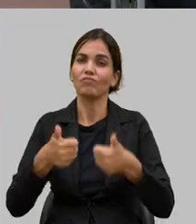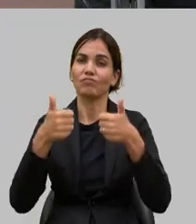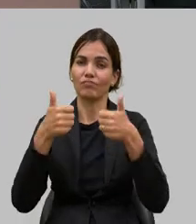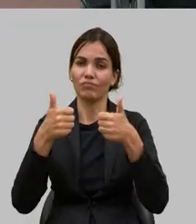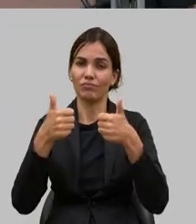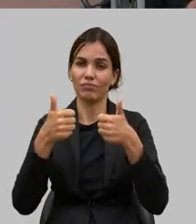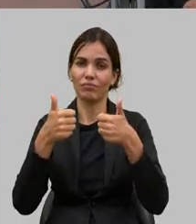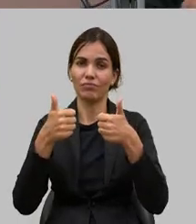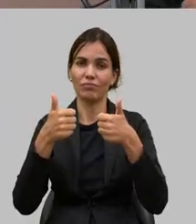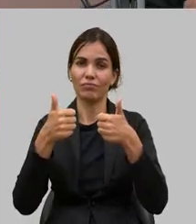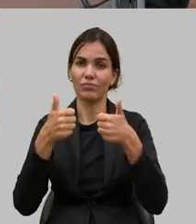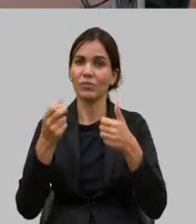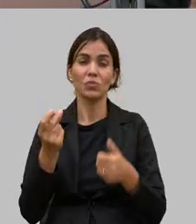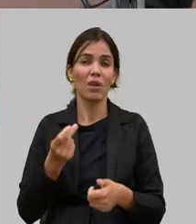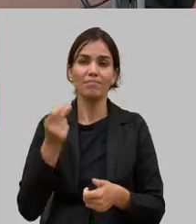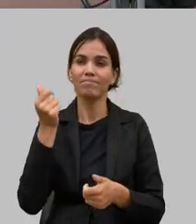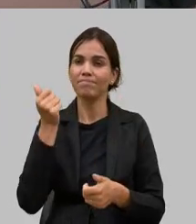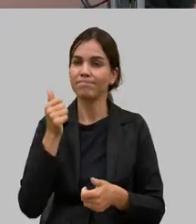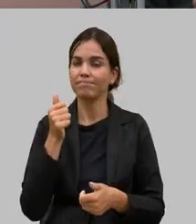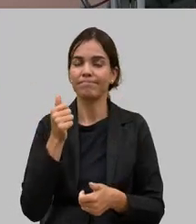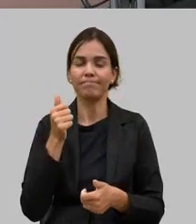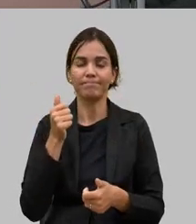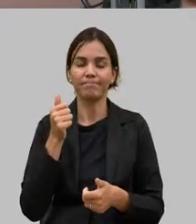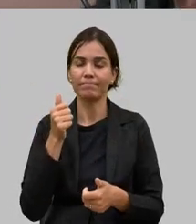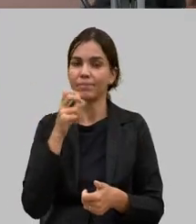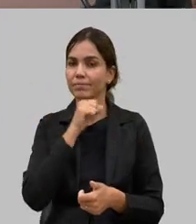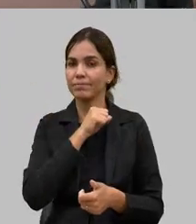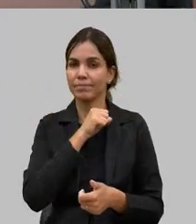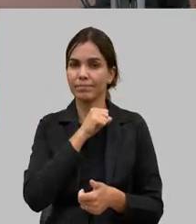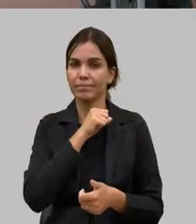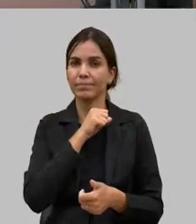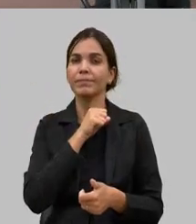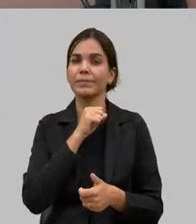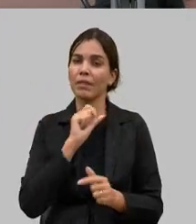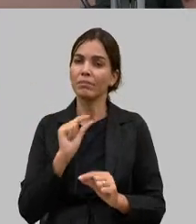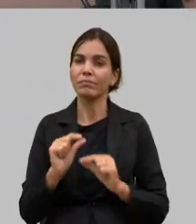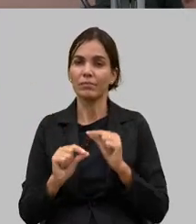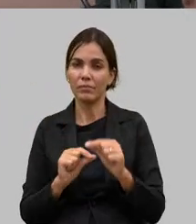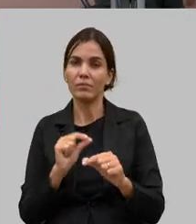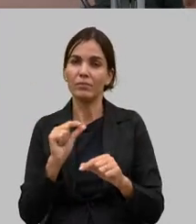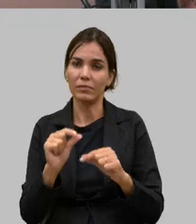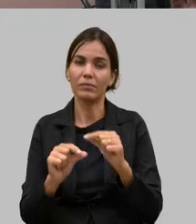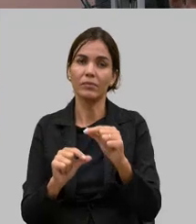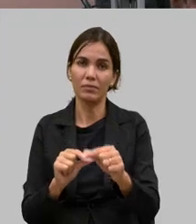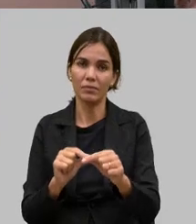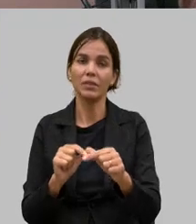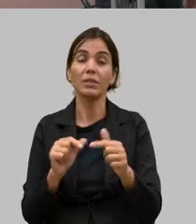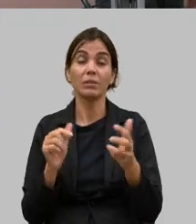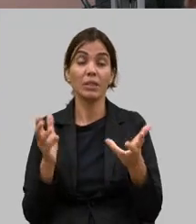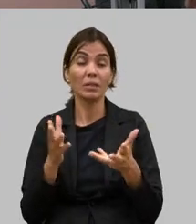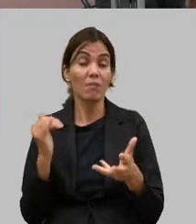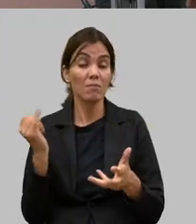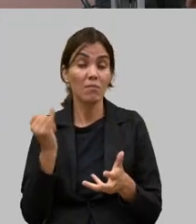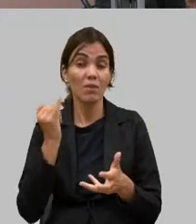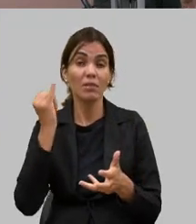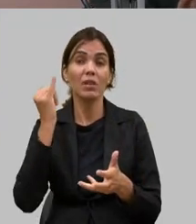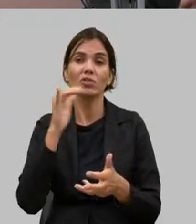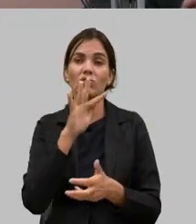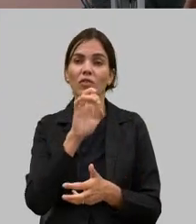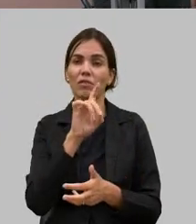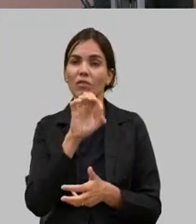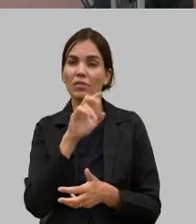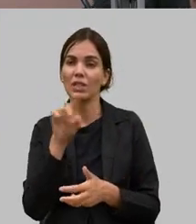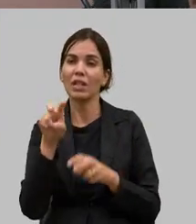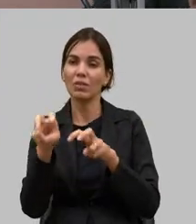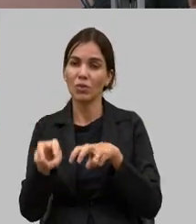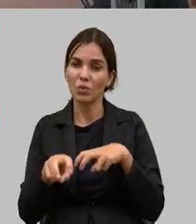não é estalar o dedo e isso vai acontecer são investimentos mas aí eu acho fundamental nós temos a Federação da Agricultura junto com os